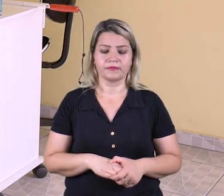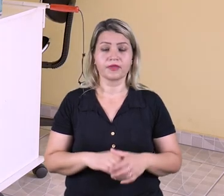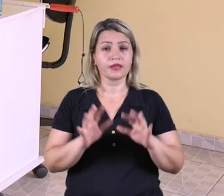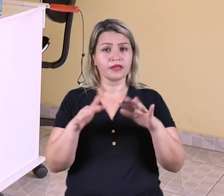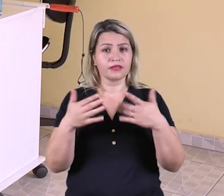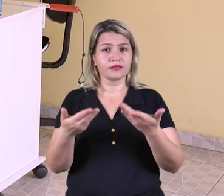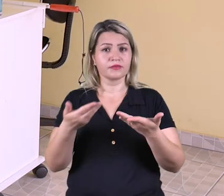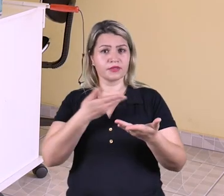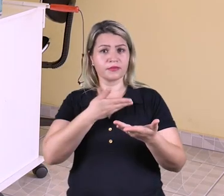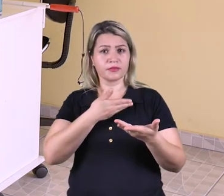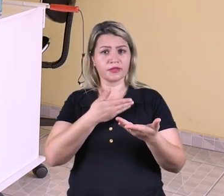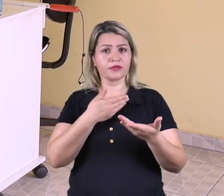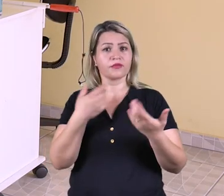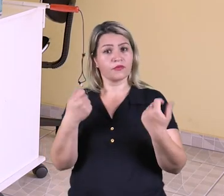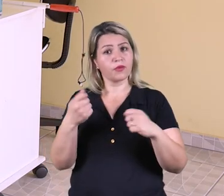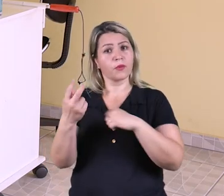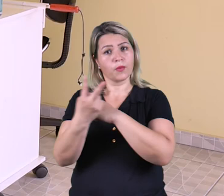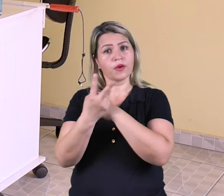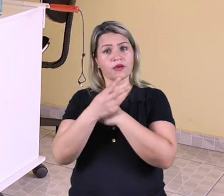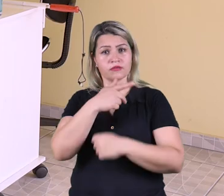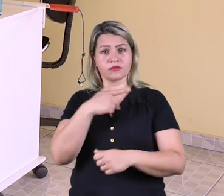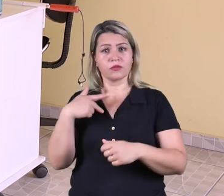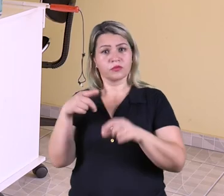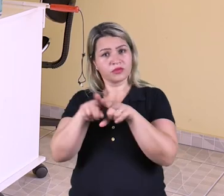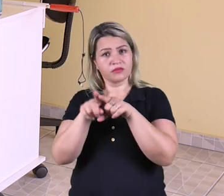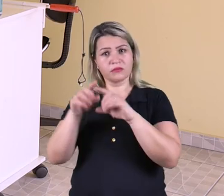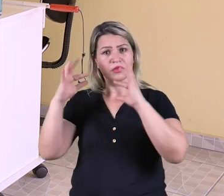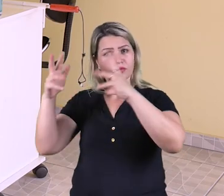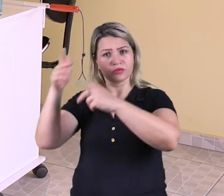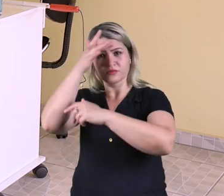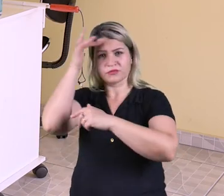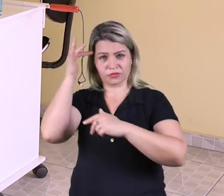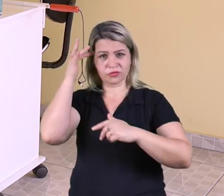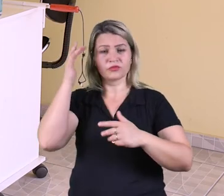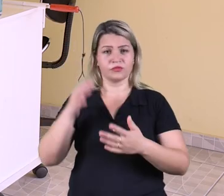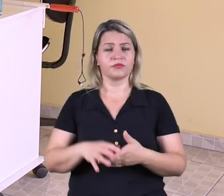Então meus amigos, vamos cuidar da nossa saúde e ao mesmo tempo da saúde de todos?